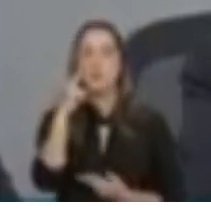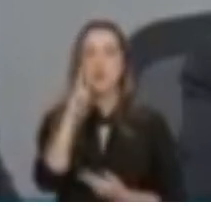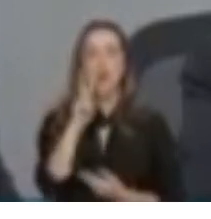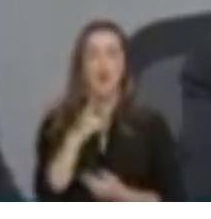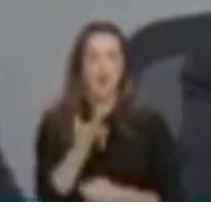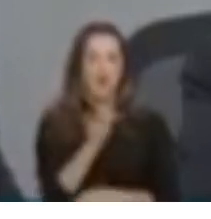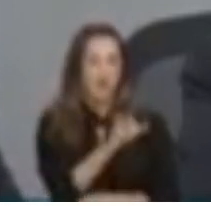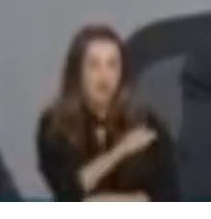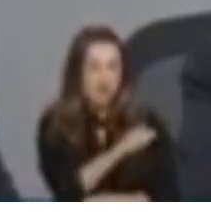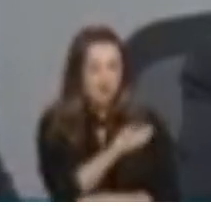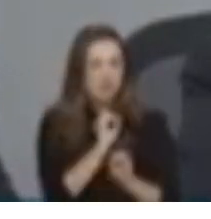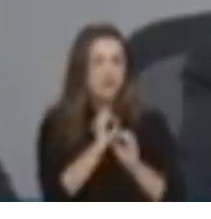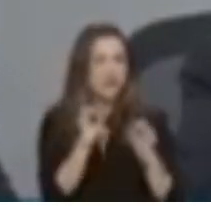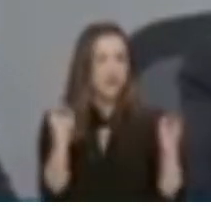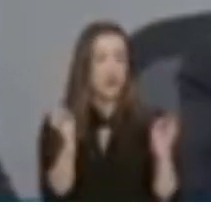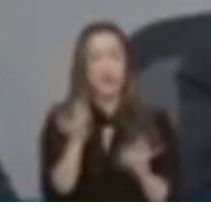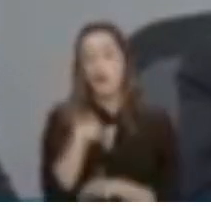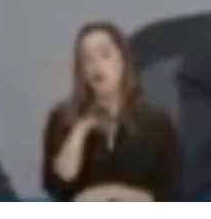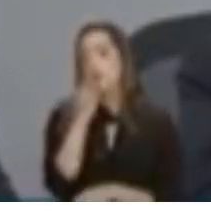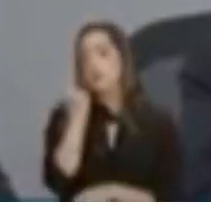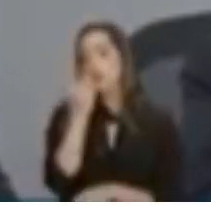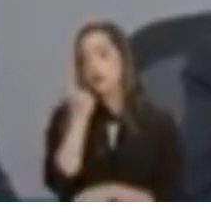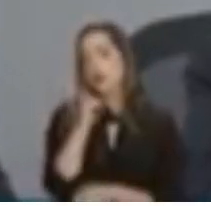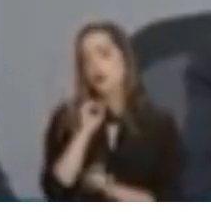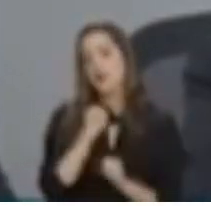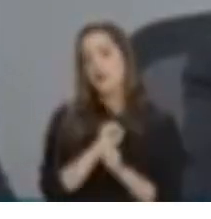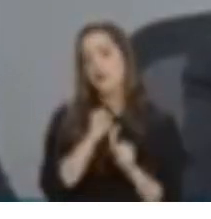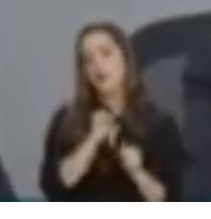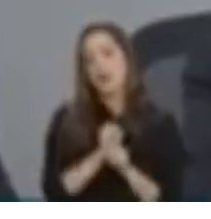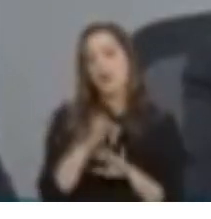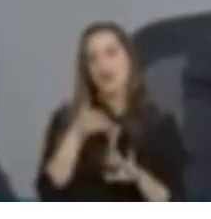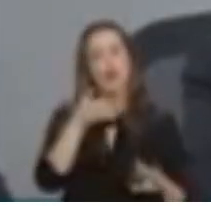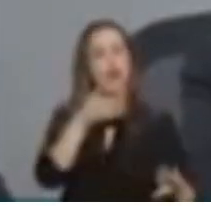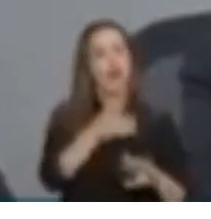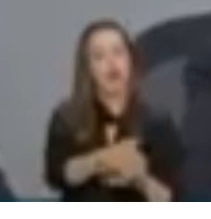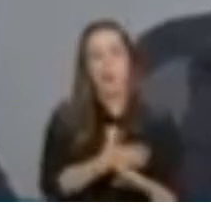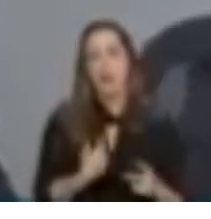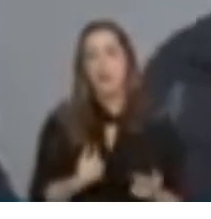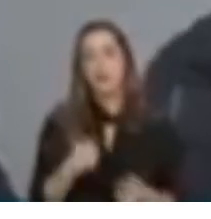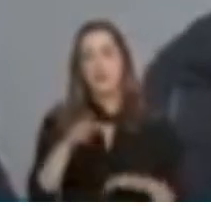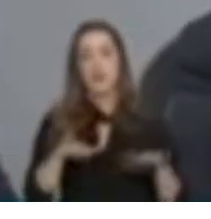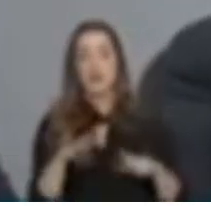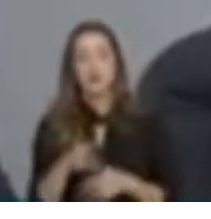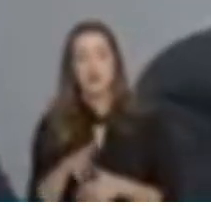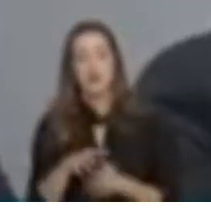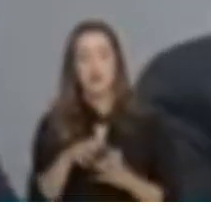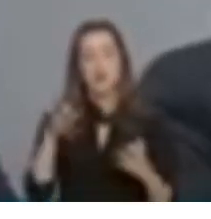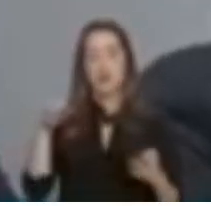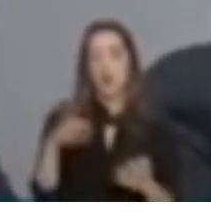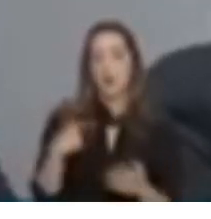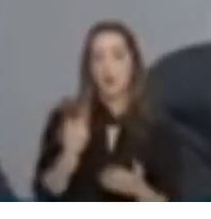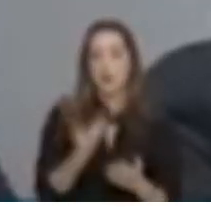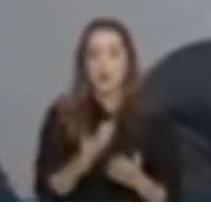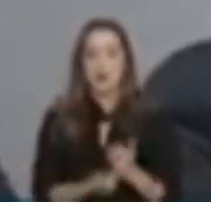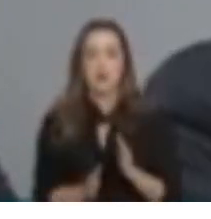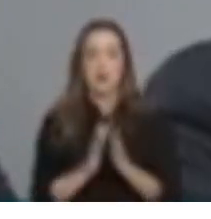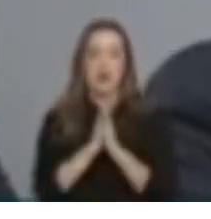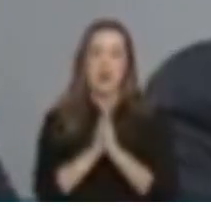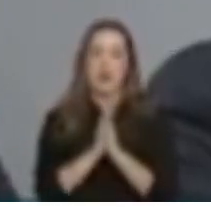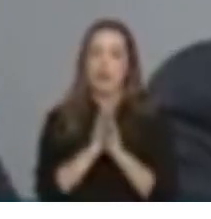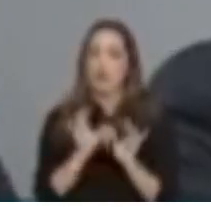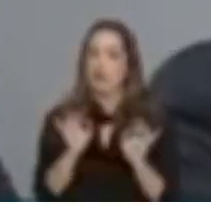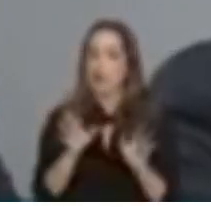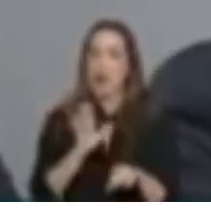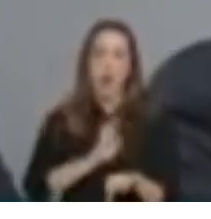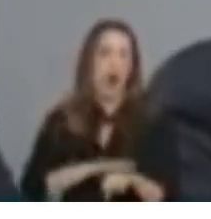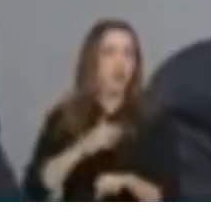vacina, nós nos alimentávamos, esperávamos, atravessávamos. Os eventuais idosos que perdíamos, nós rezávamos e era